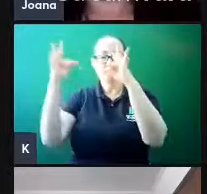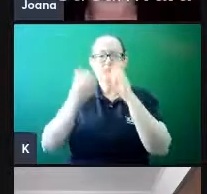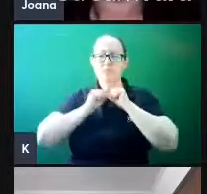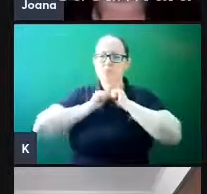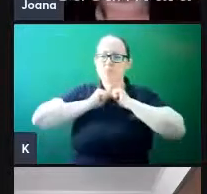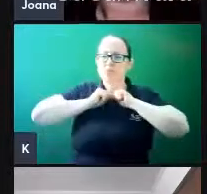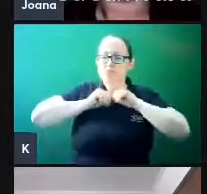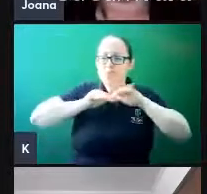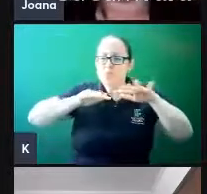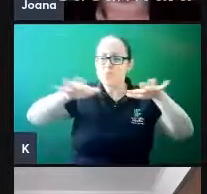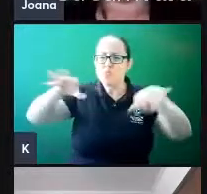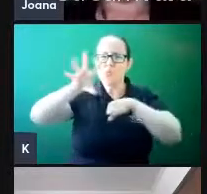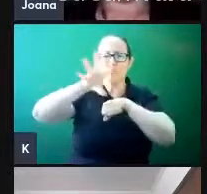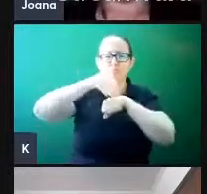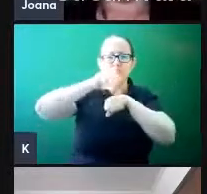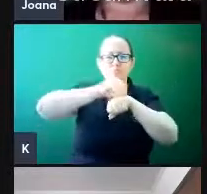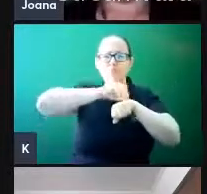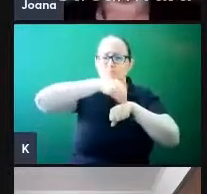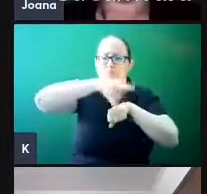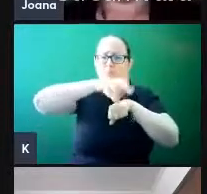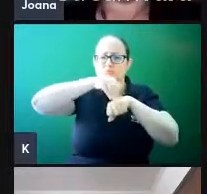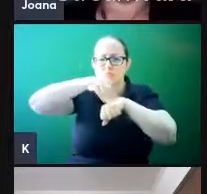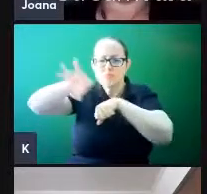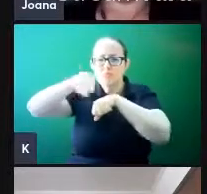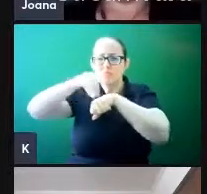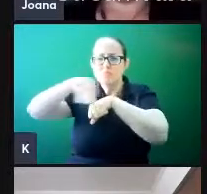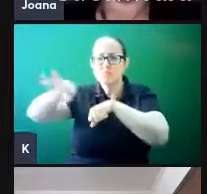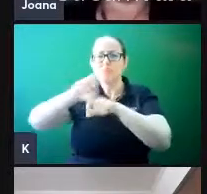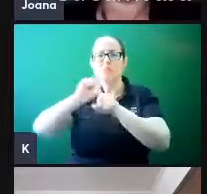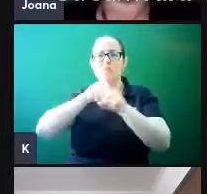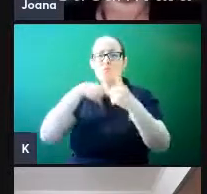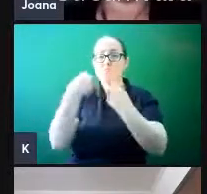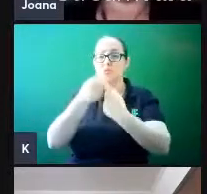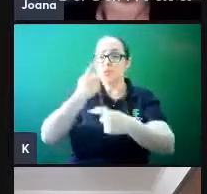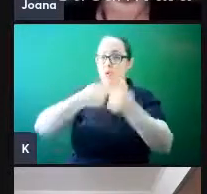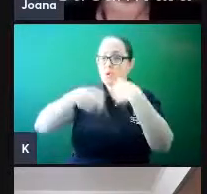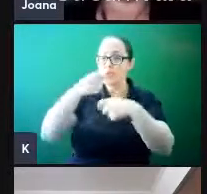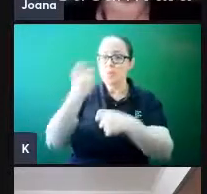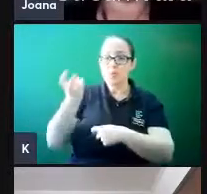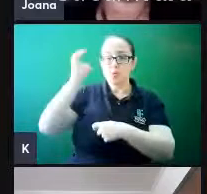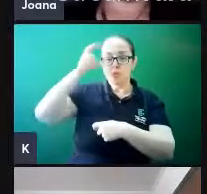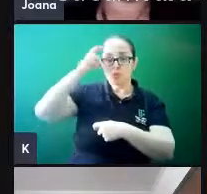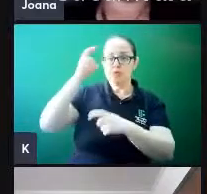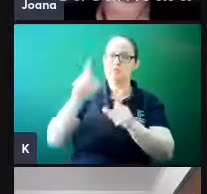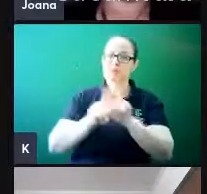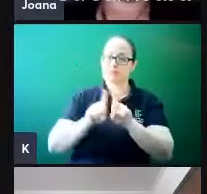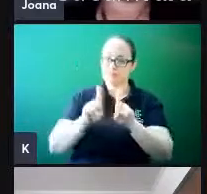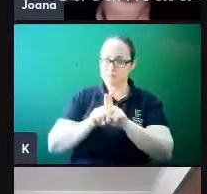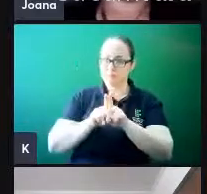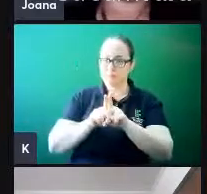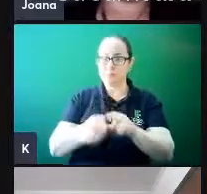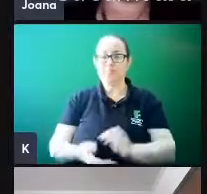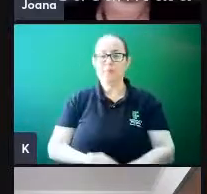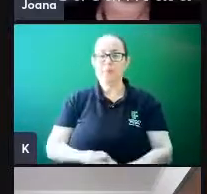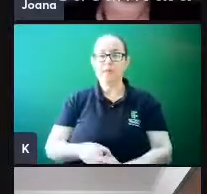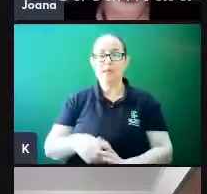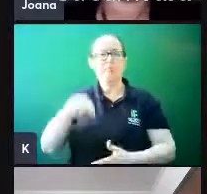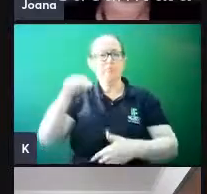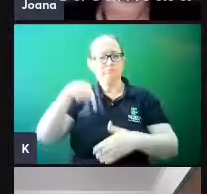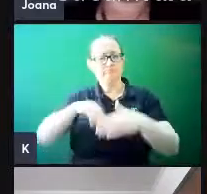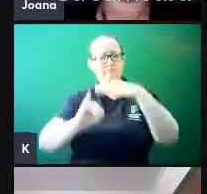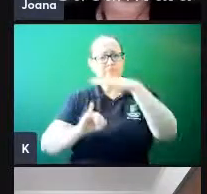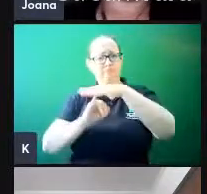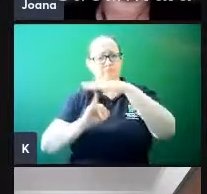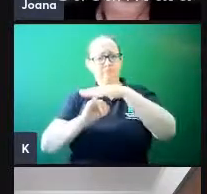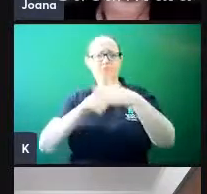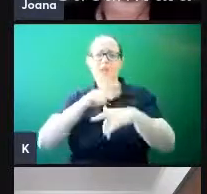conhecimento e inovação, contribuindo para o desenvolvimento socioeconômico e cultural. Ou seja, na nossa instituição desenvolvemos